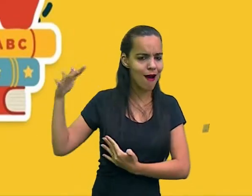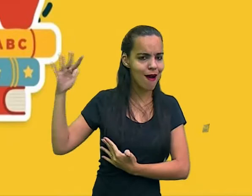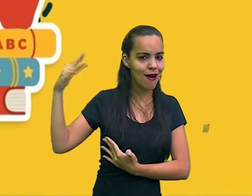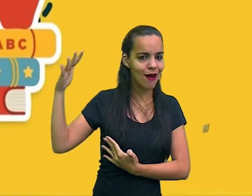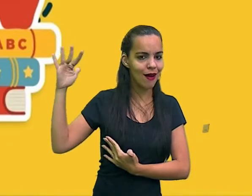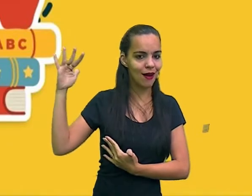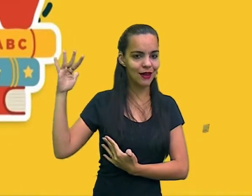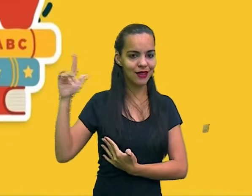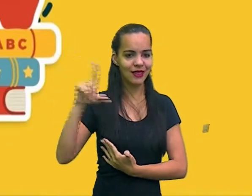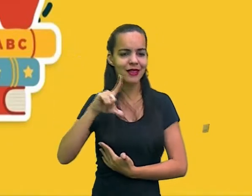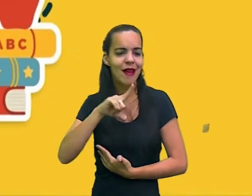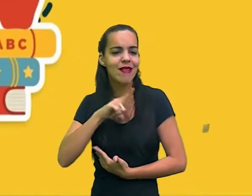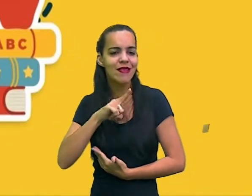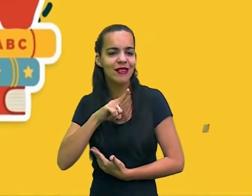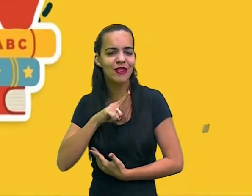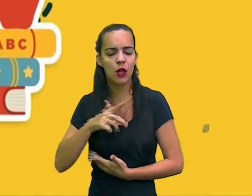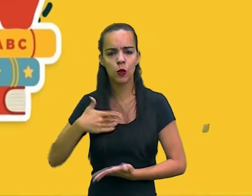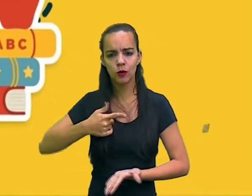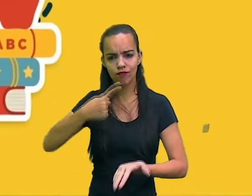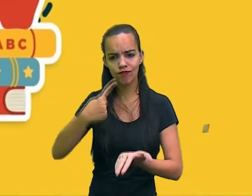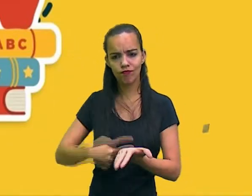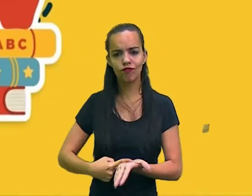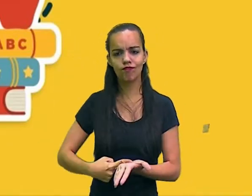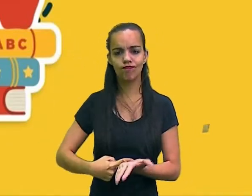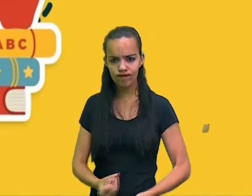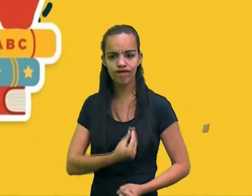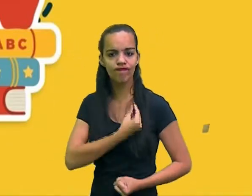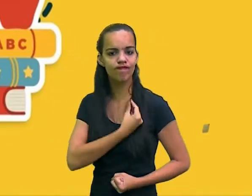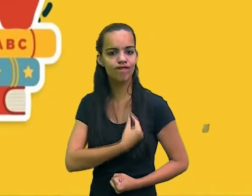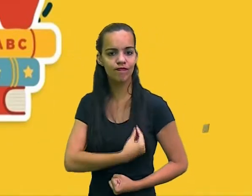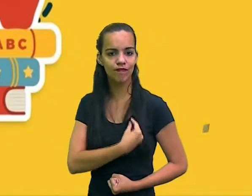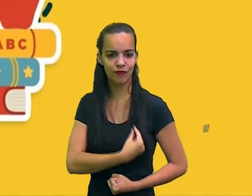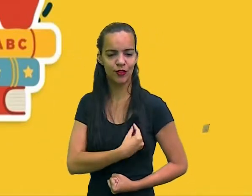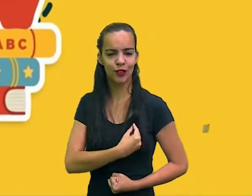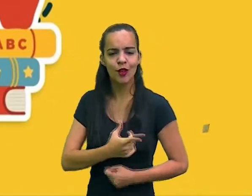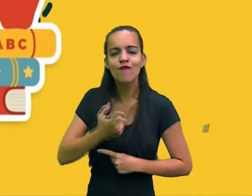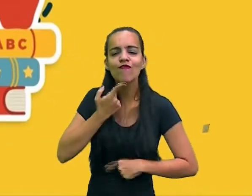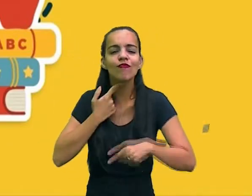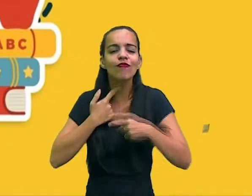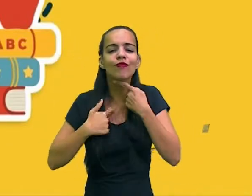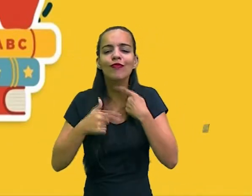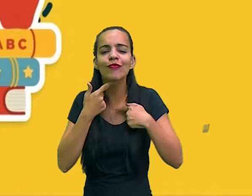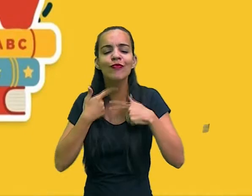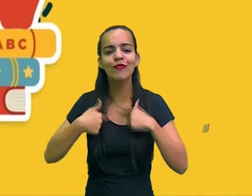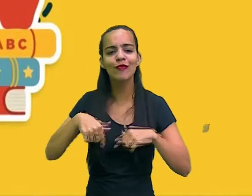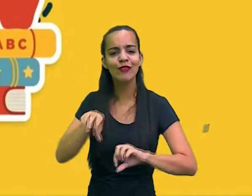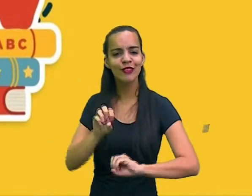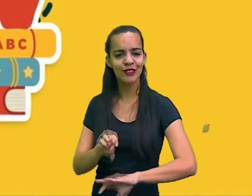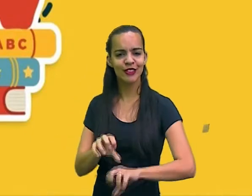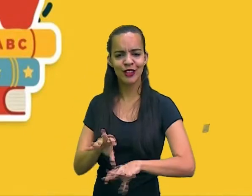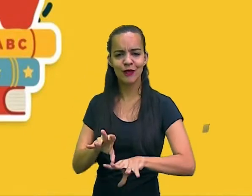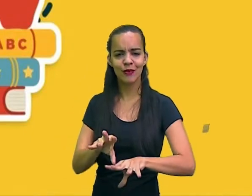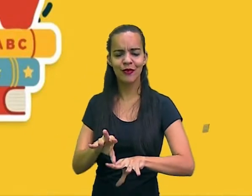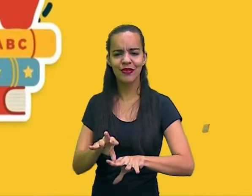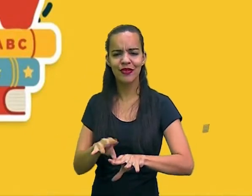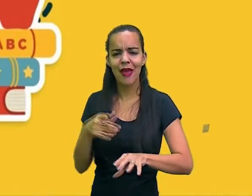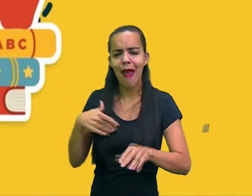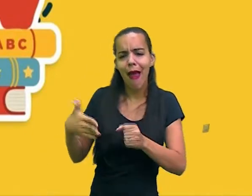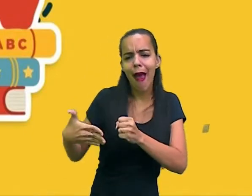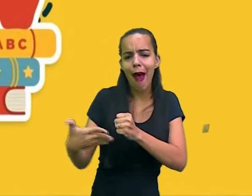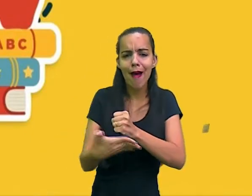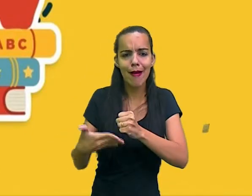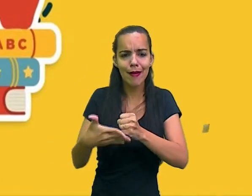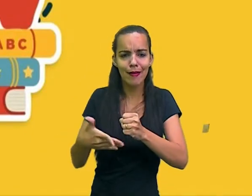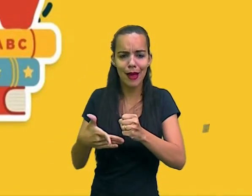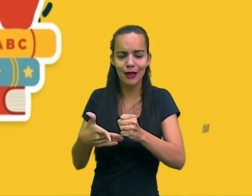O comprometimento existe. A vontade de ensinar é sinônimo de formar